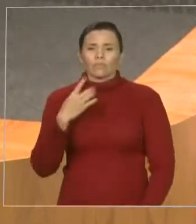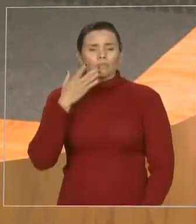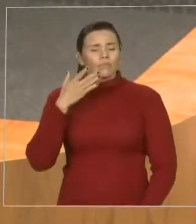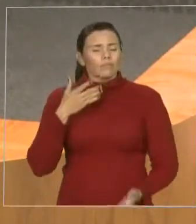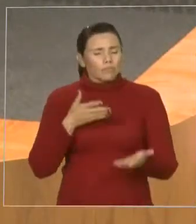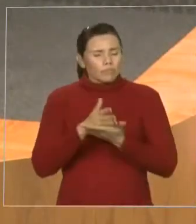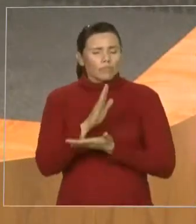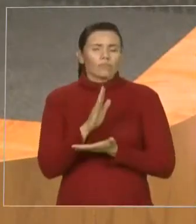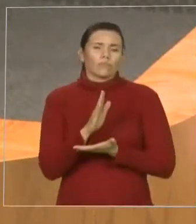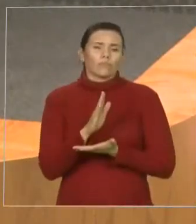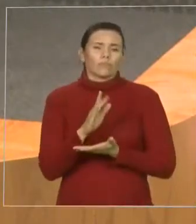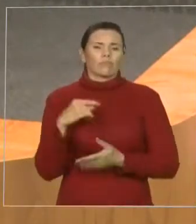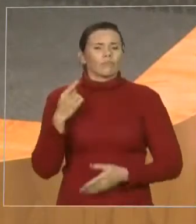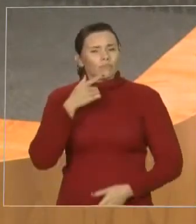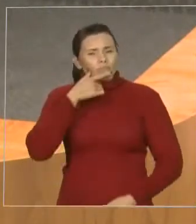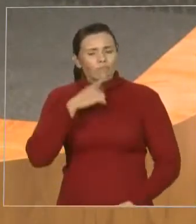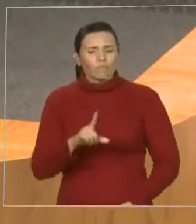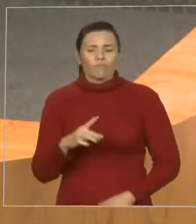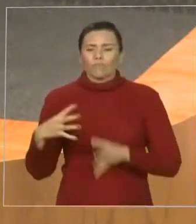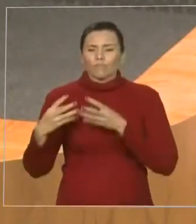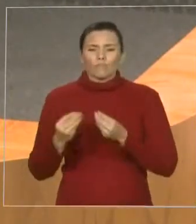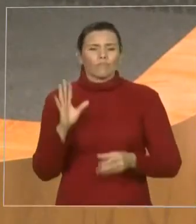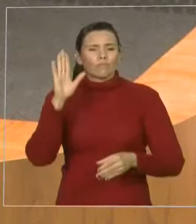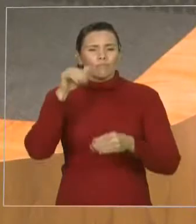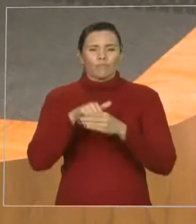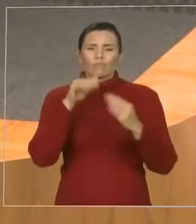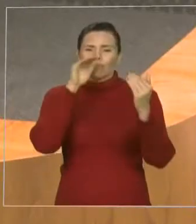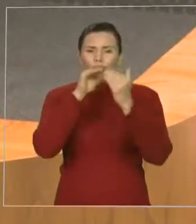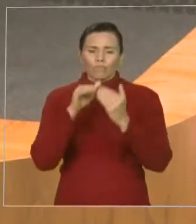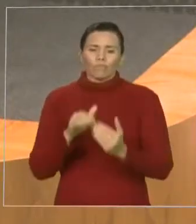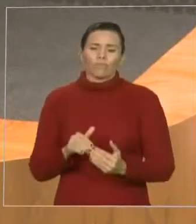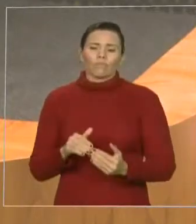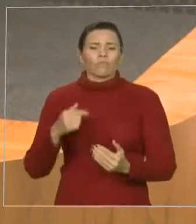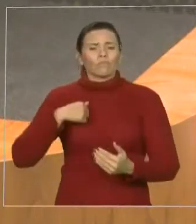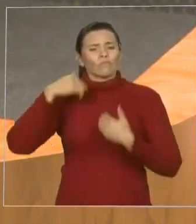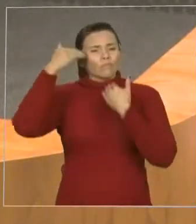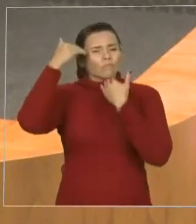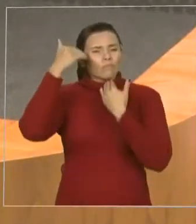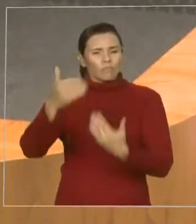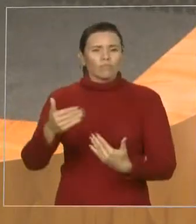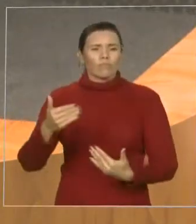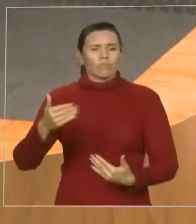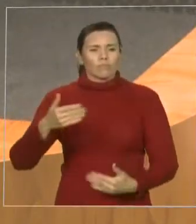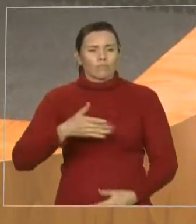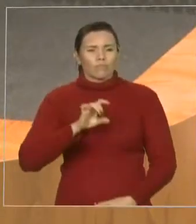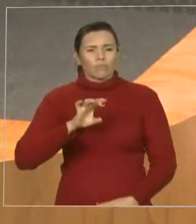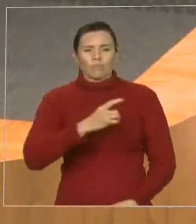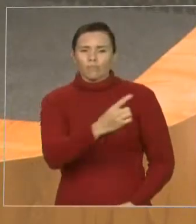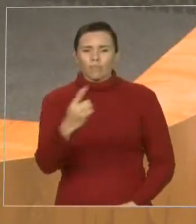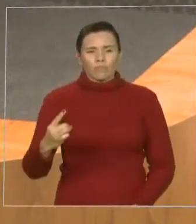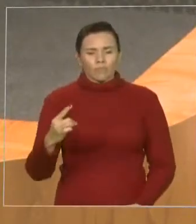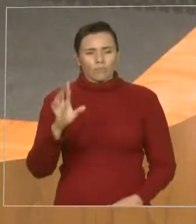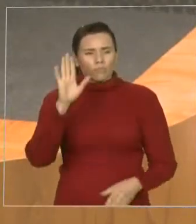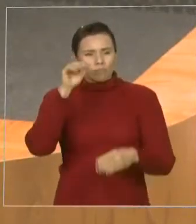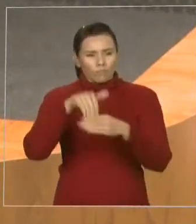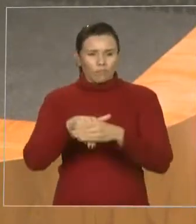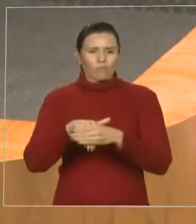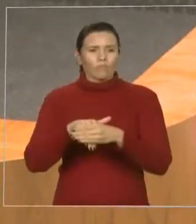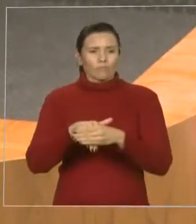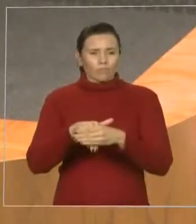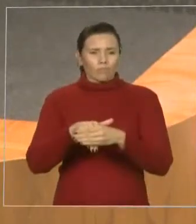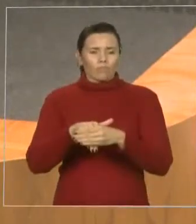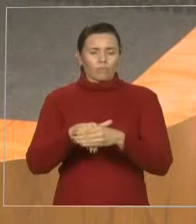aprovação. Todos, por unanimidade, aprovaram com o relator, agradeço o deferimento do voto dos nobres parlamentares,